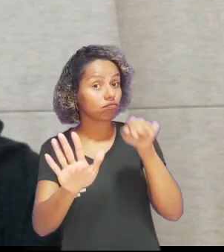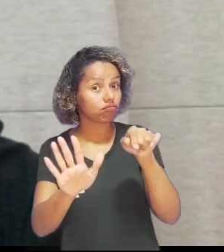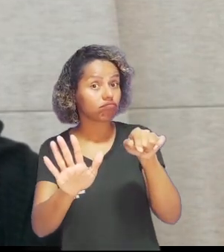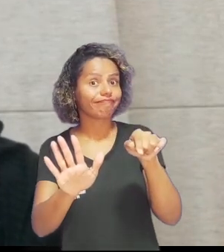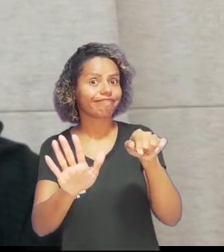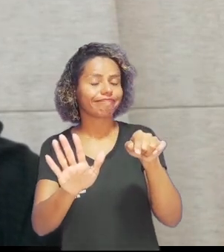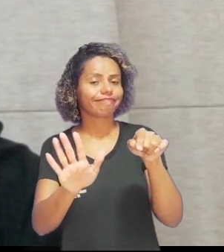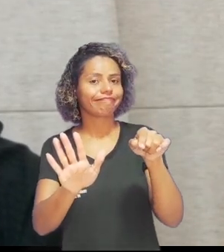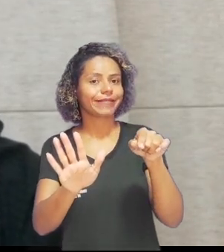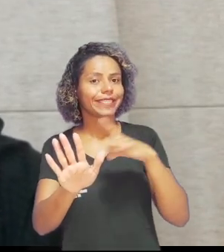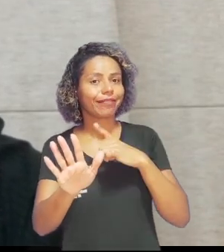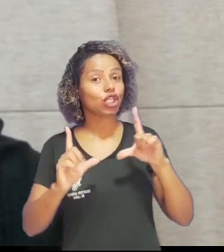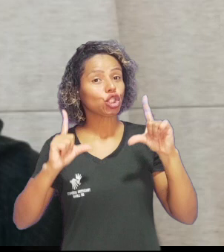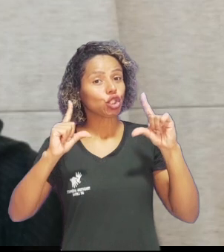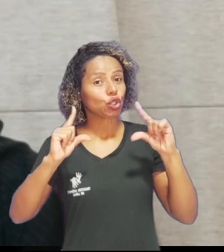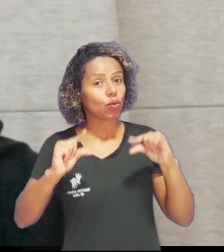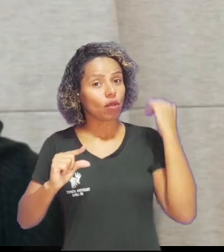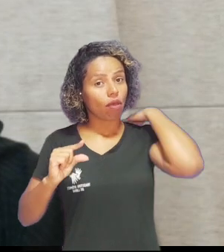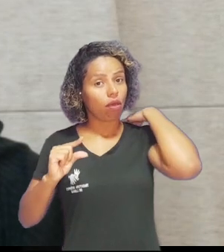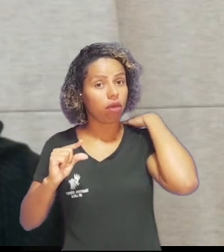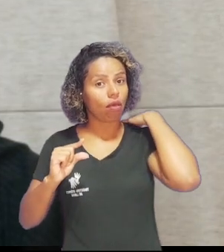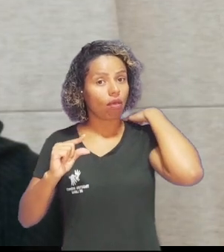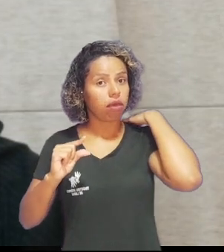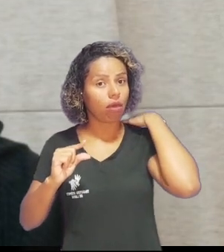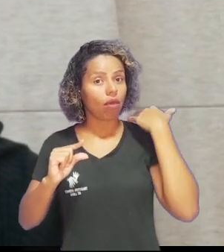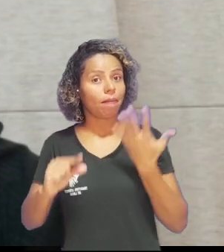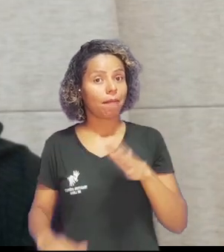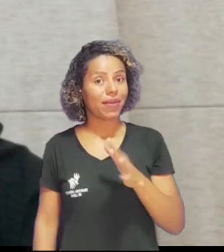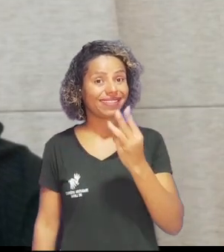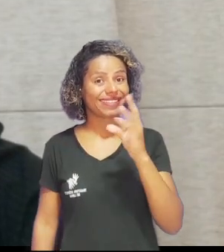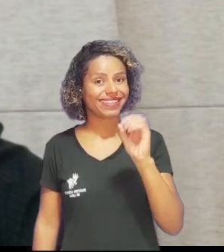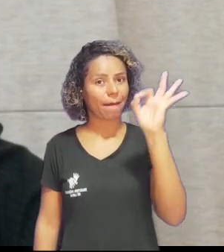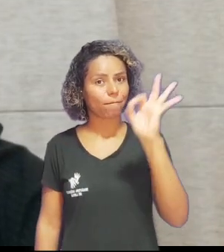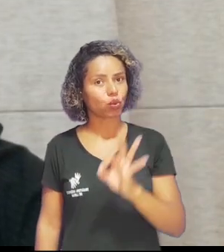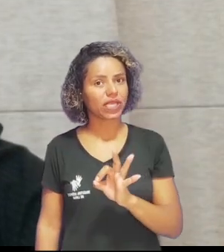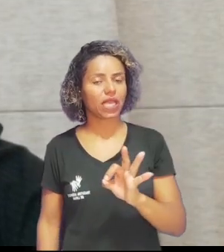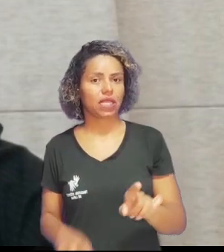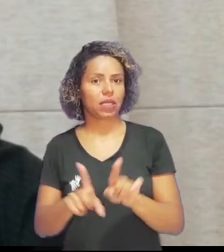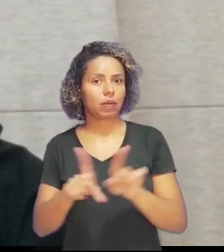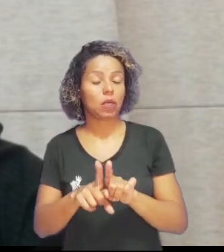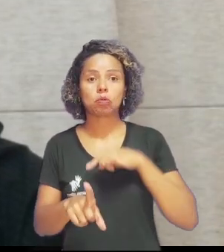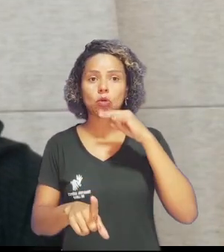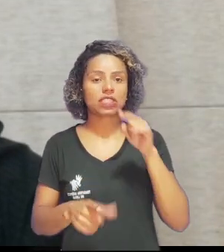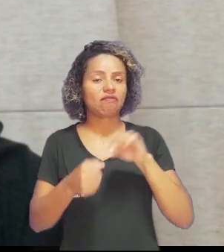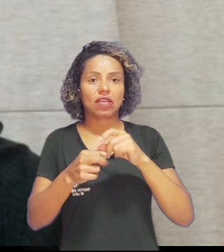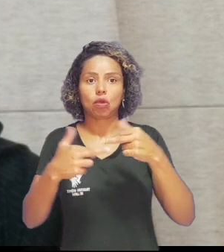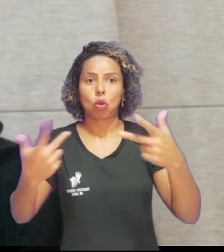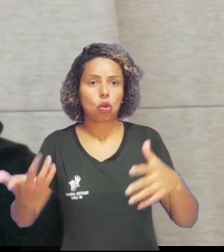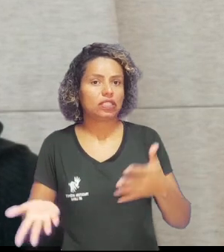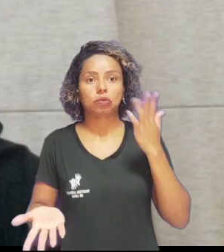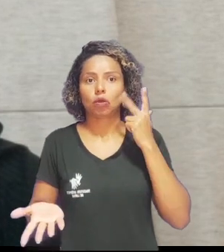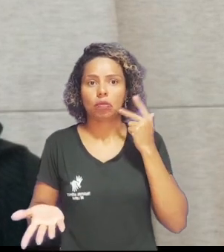pessoas apresentam uma redução importante de sua capacidade funcional em cerca de 30%. Também